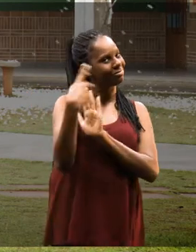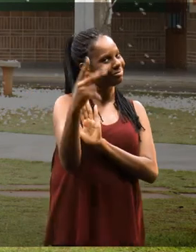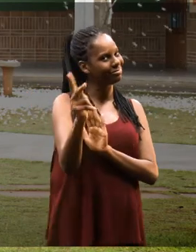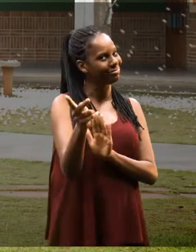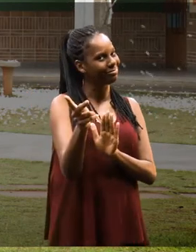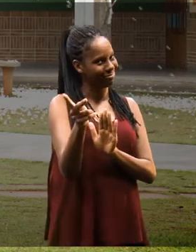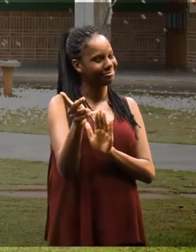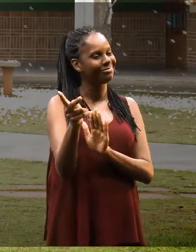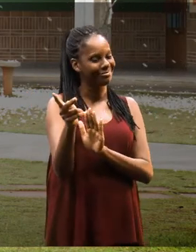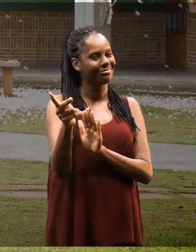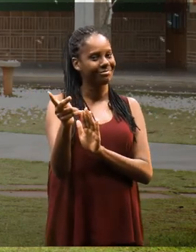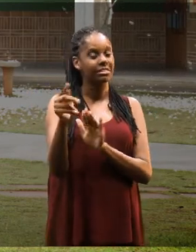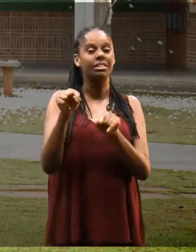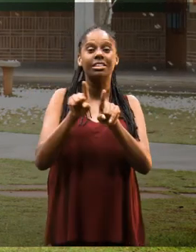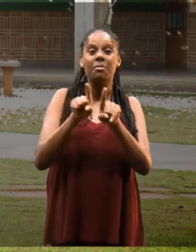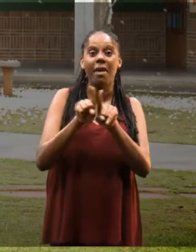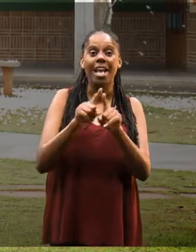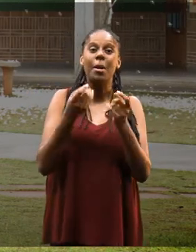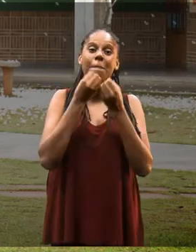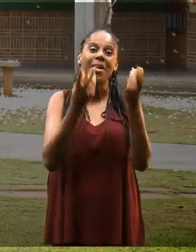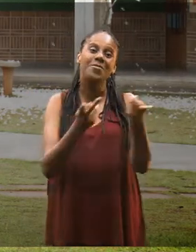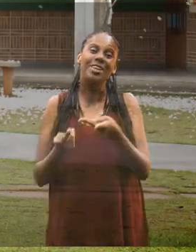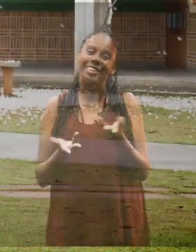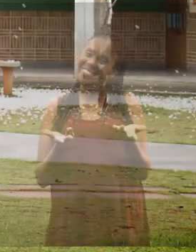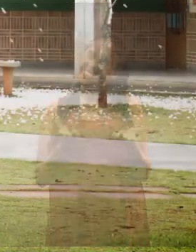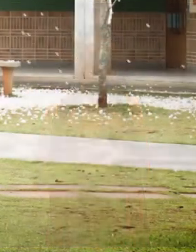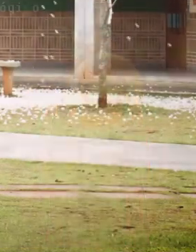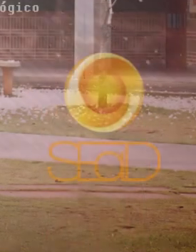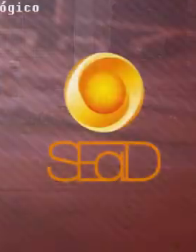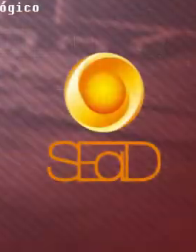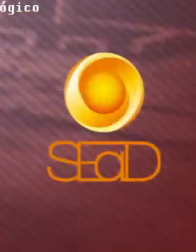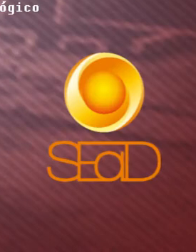e seja bem-vindo.